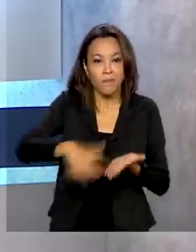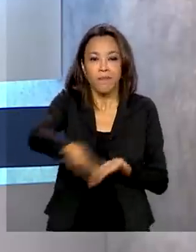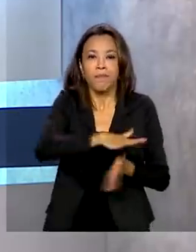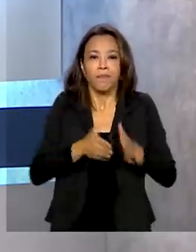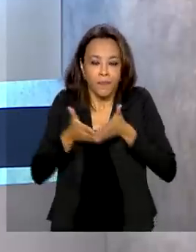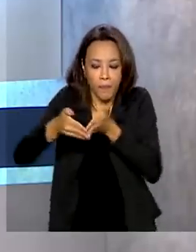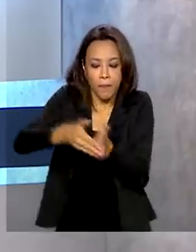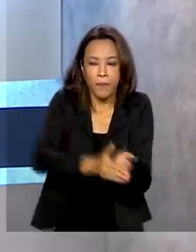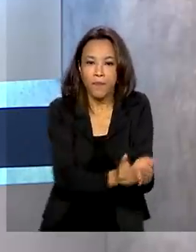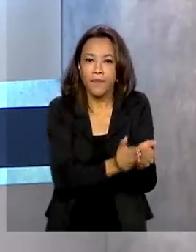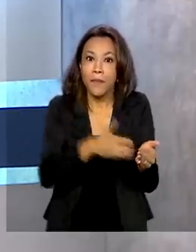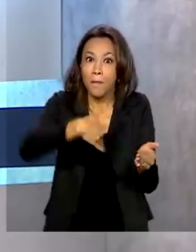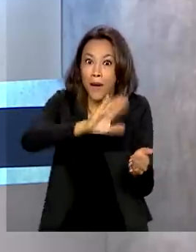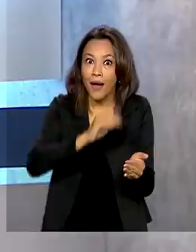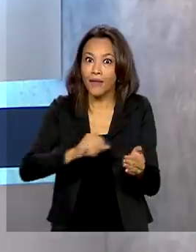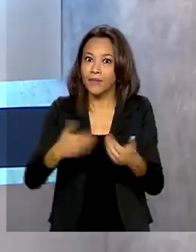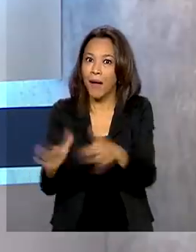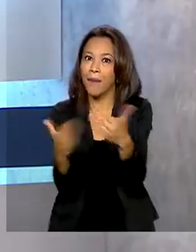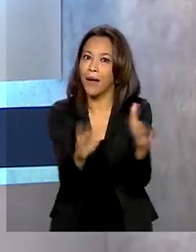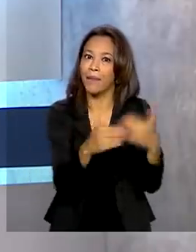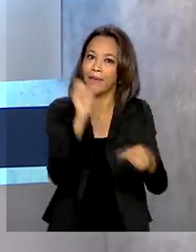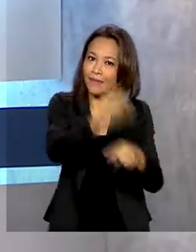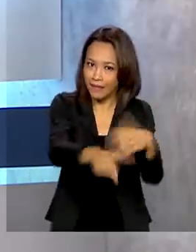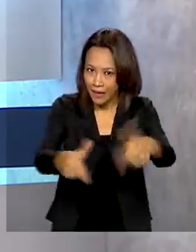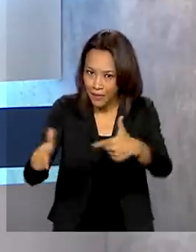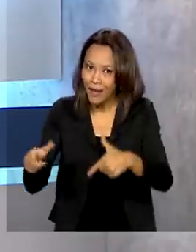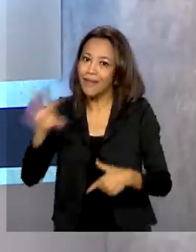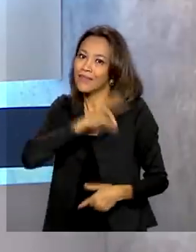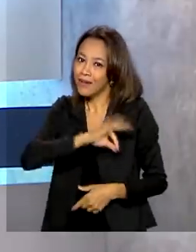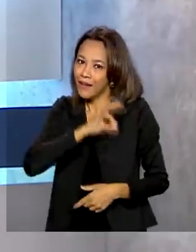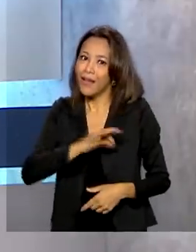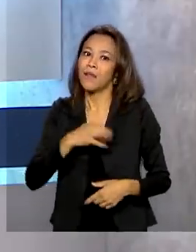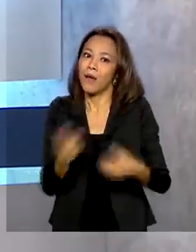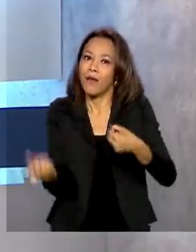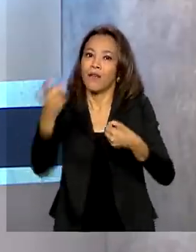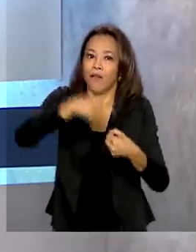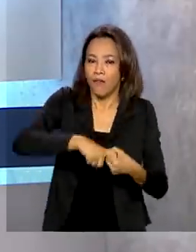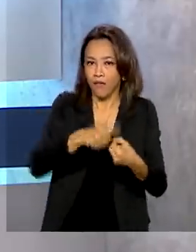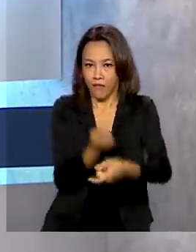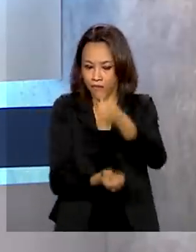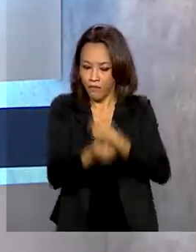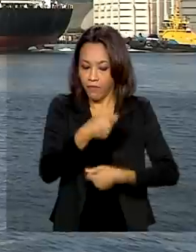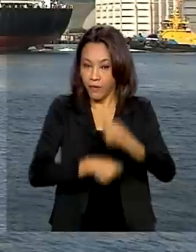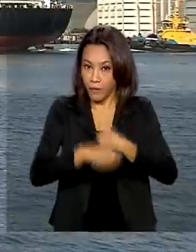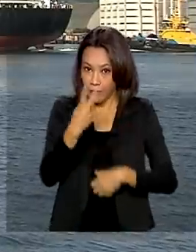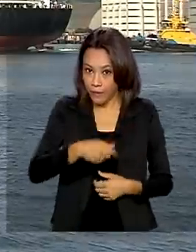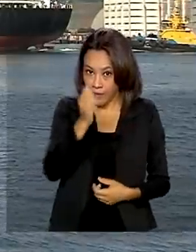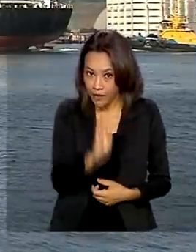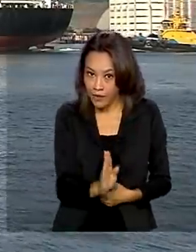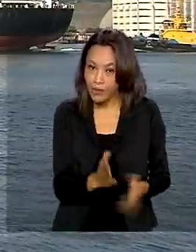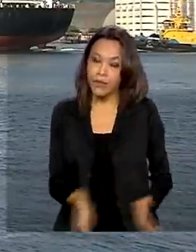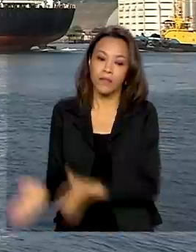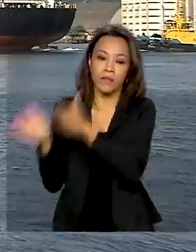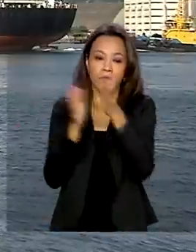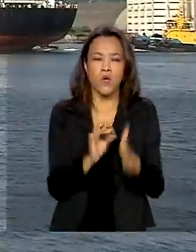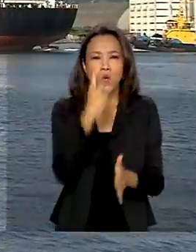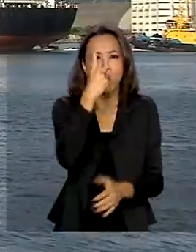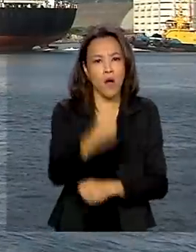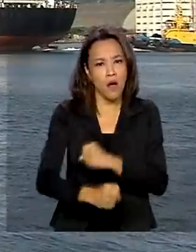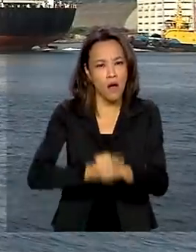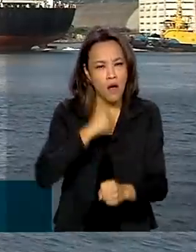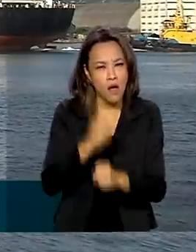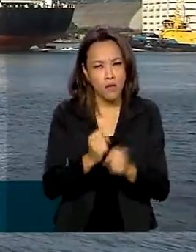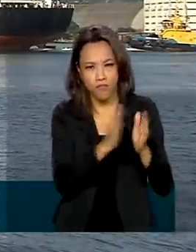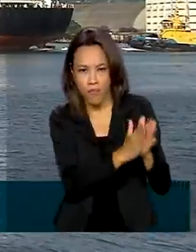no Brasil deve gerar mais emprego e renda para acelerar a retomada da economia. Em um ano onde a pandemia